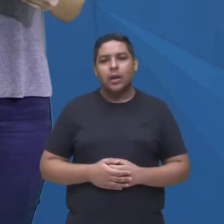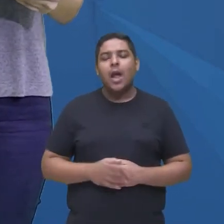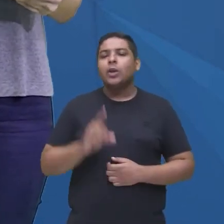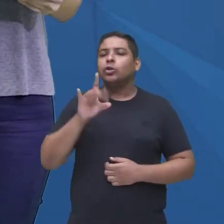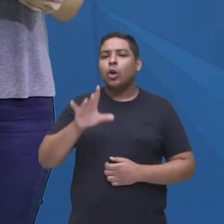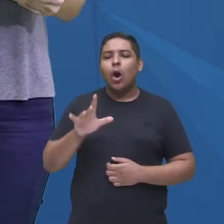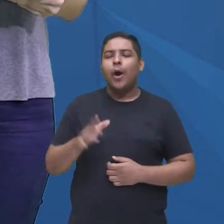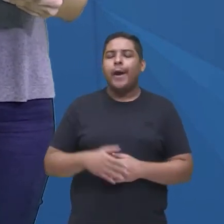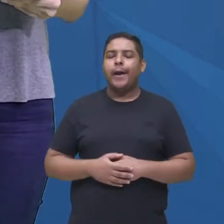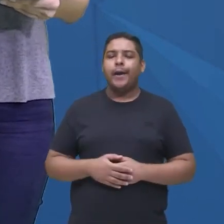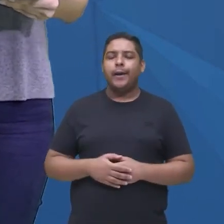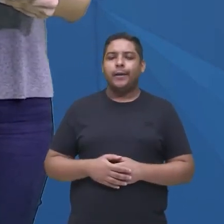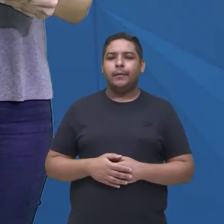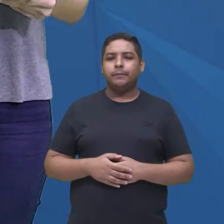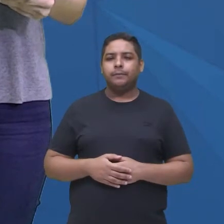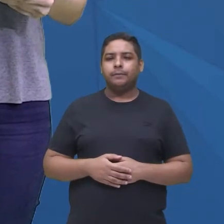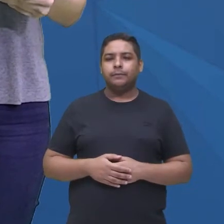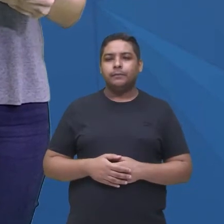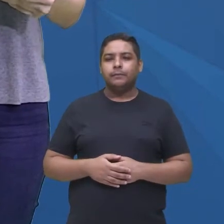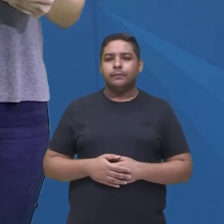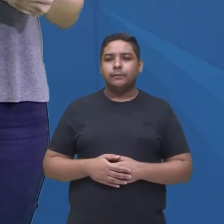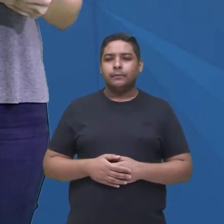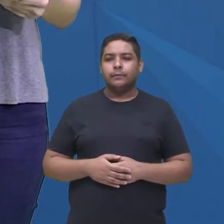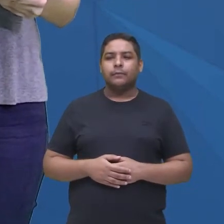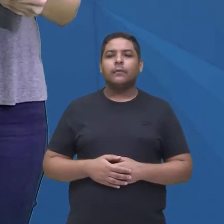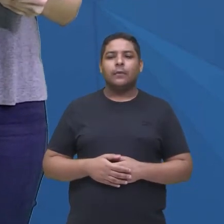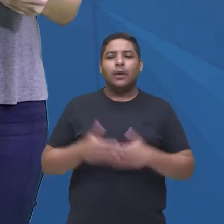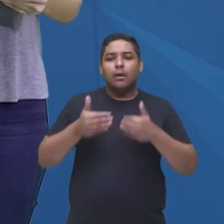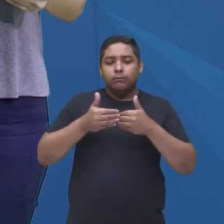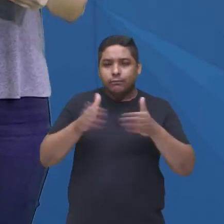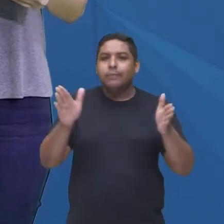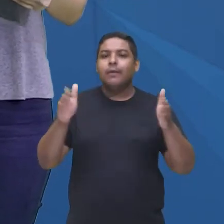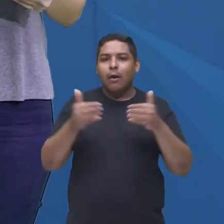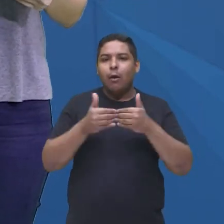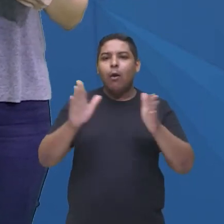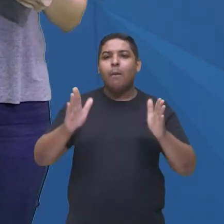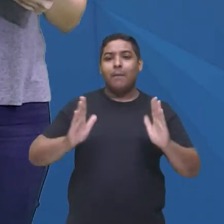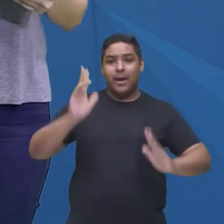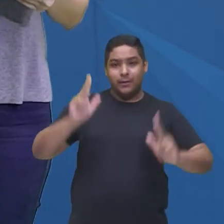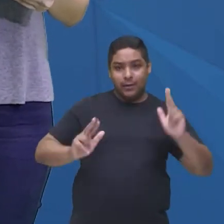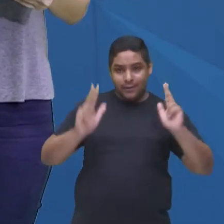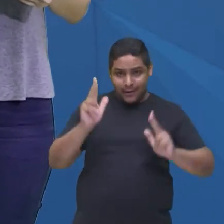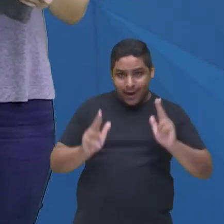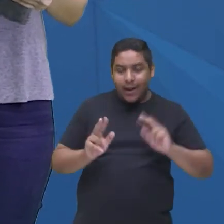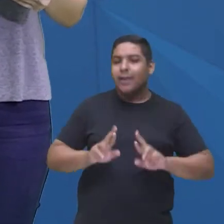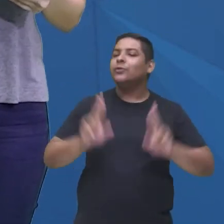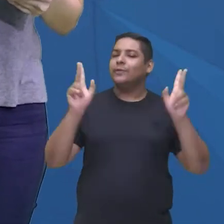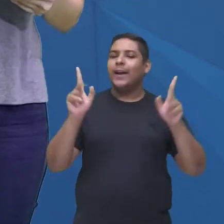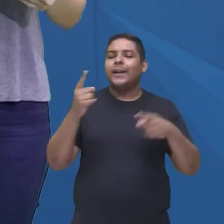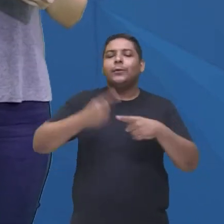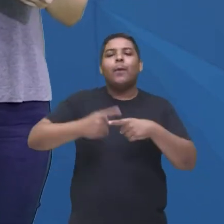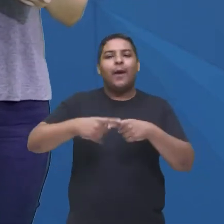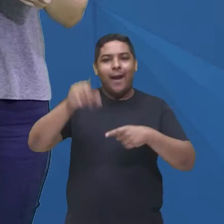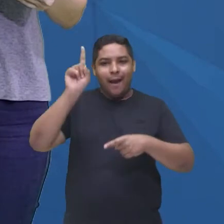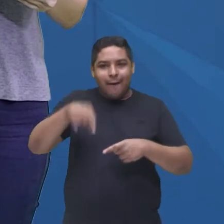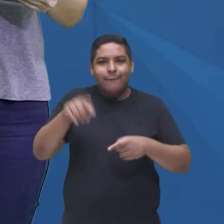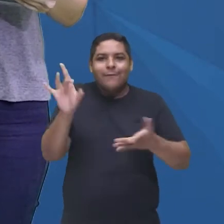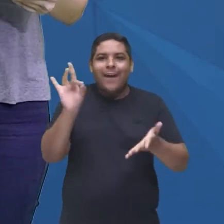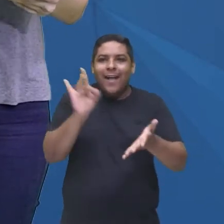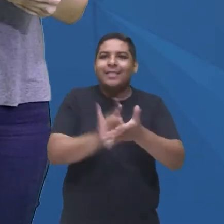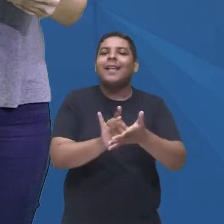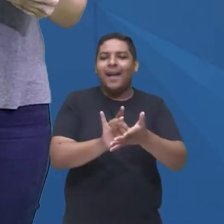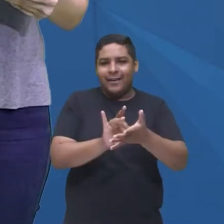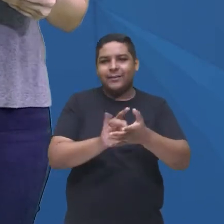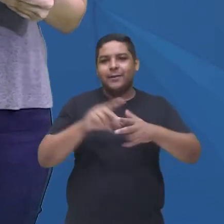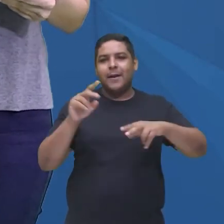realmente choca, porque você consegue ver através de partes de rosto, da boca, do nariz, dos olhos, esses